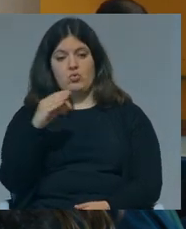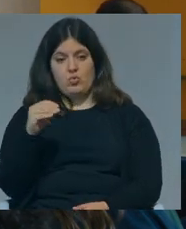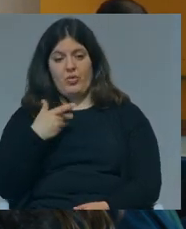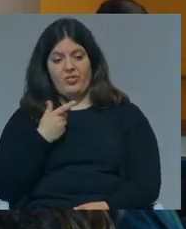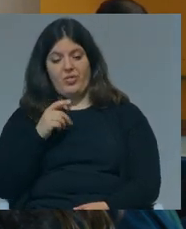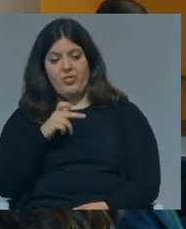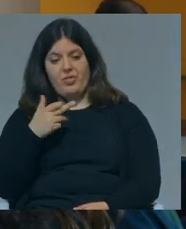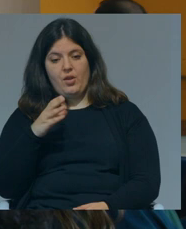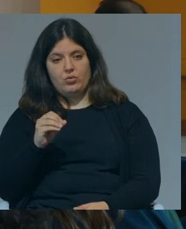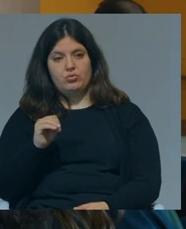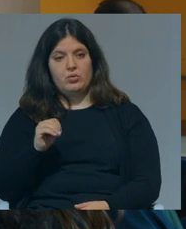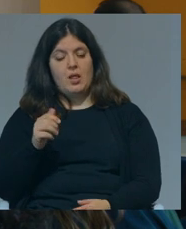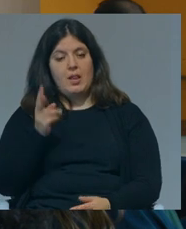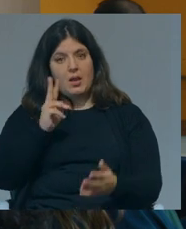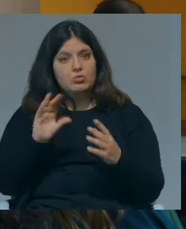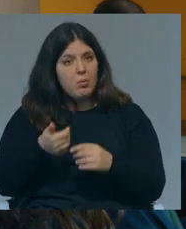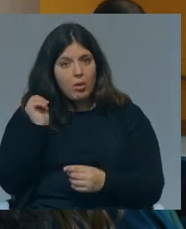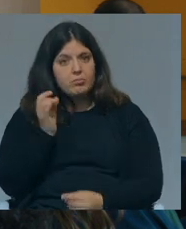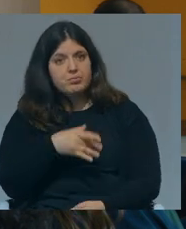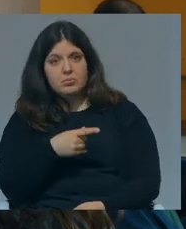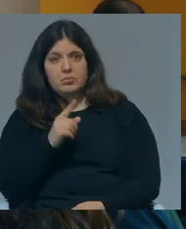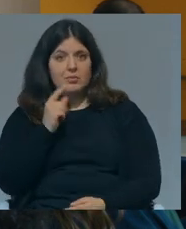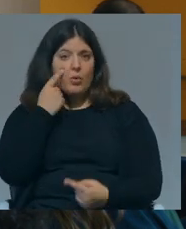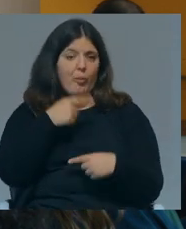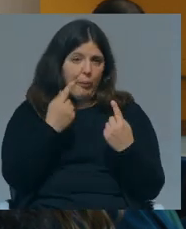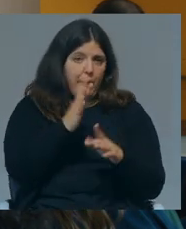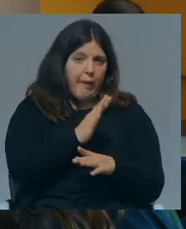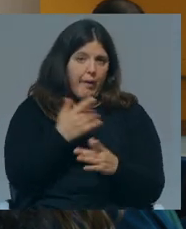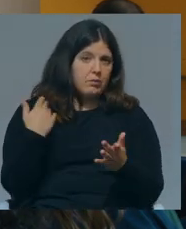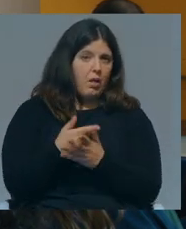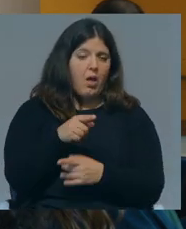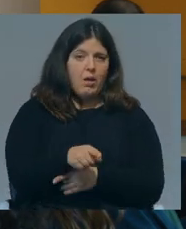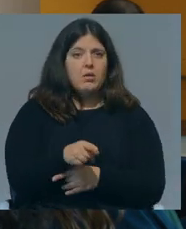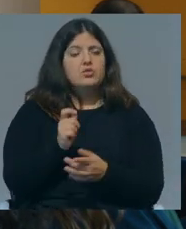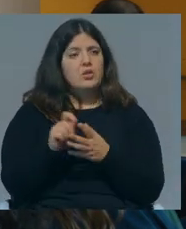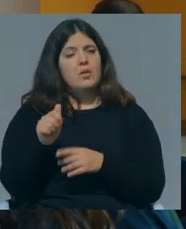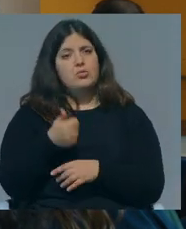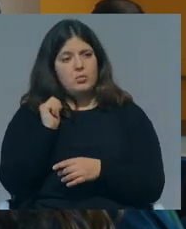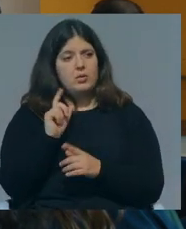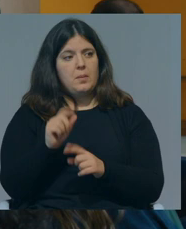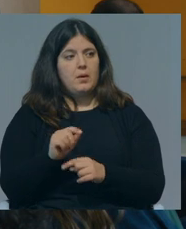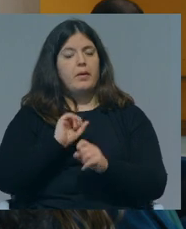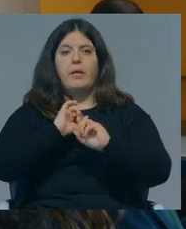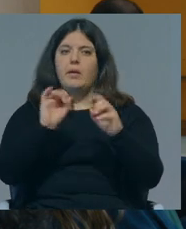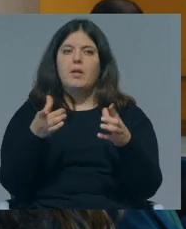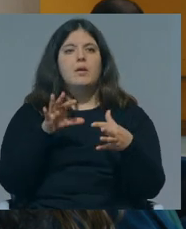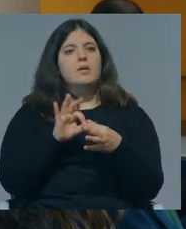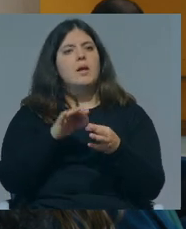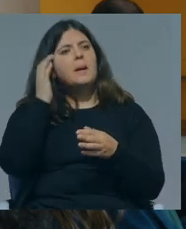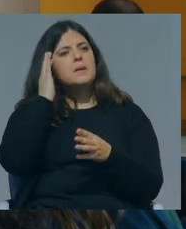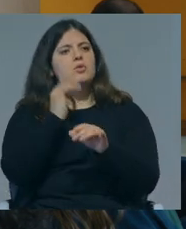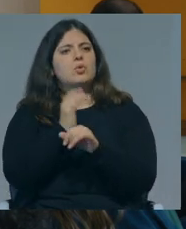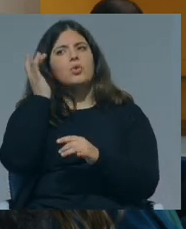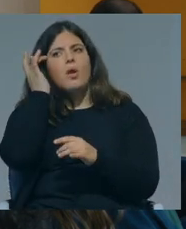Deus sabíamos... liam muito mais, melhor, pois não, pois. Muito melhor e escrevíamos melhor, etc. Pronto, depois claro que entramos de outro tipo de